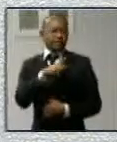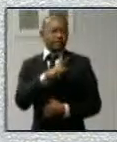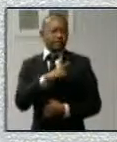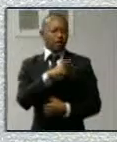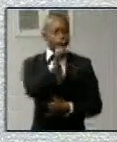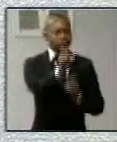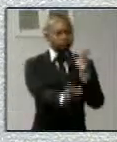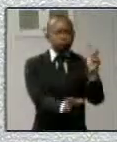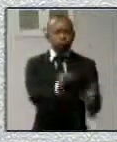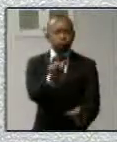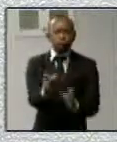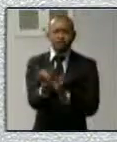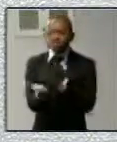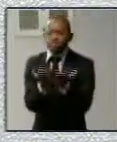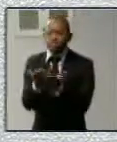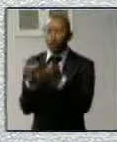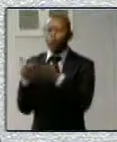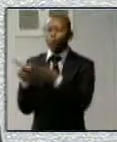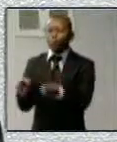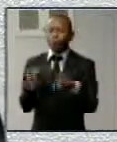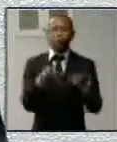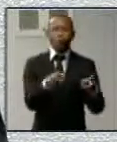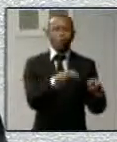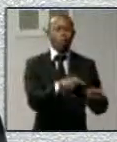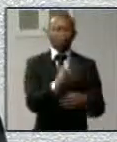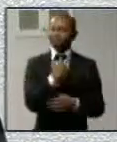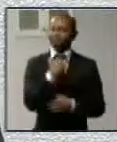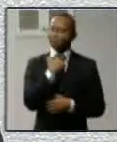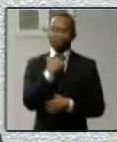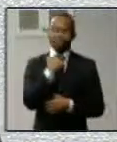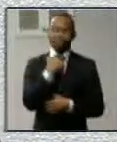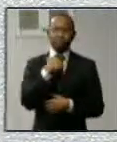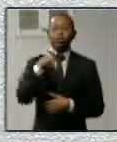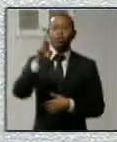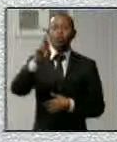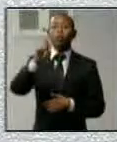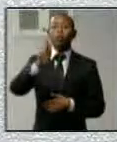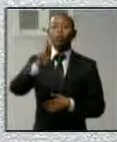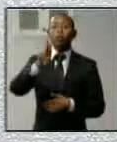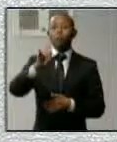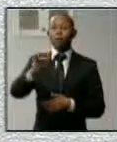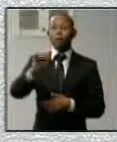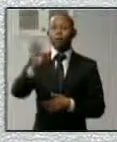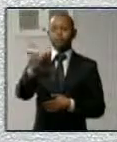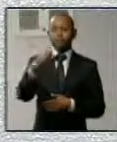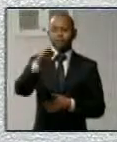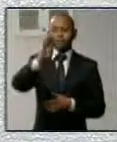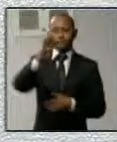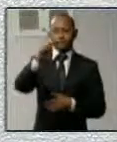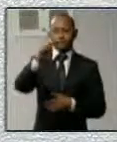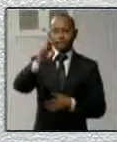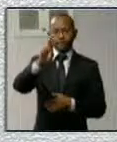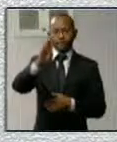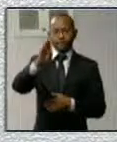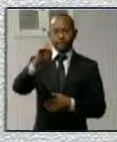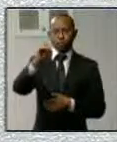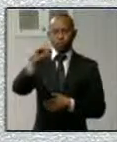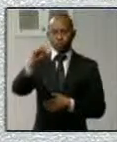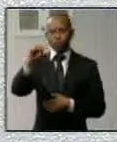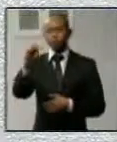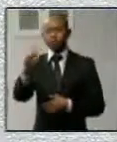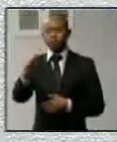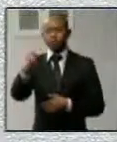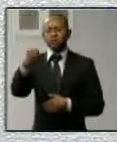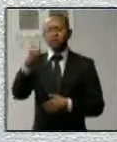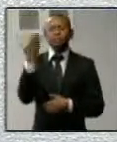desiguais. É injusto. O próprio Rui Barbosa dizia isso. Nada mais injusto do que tratar igualmente